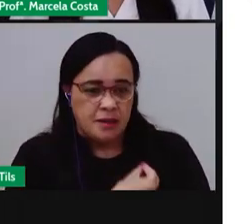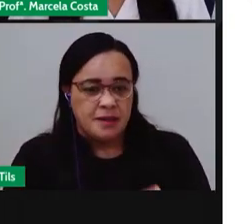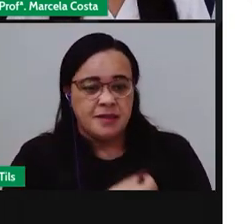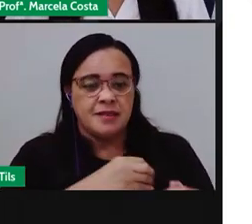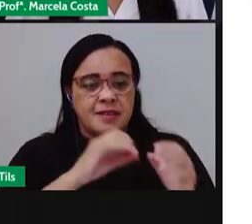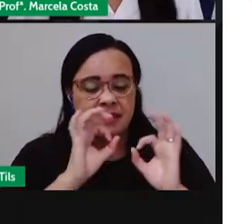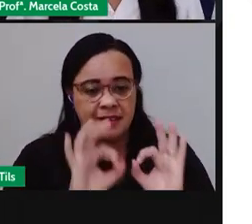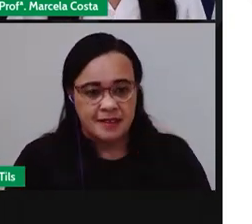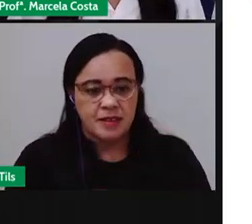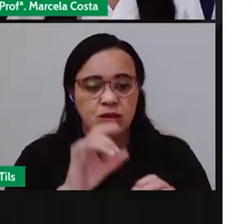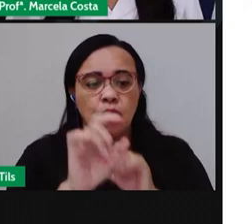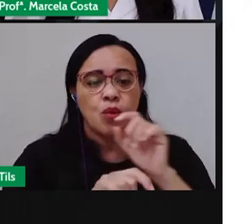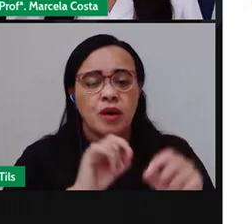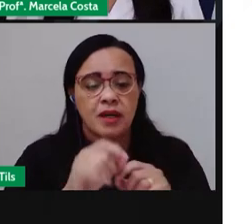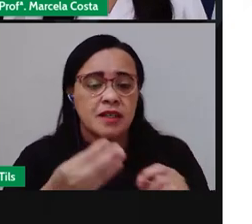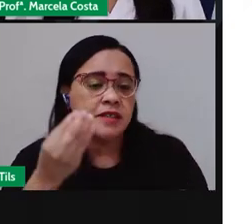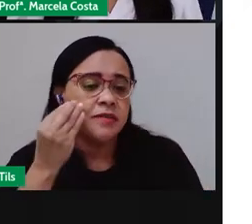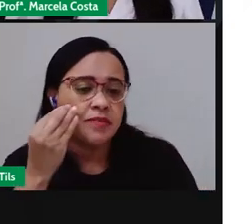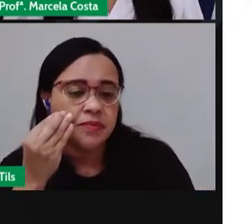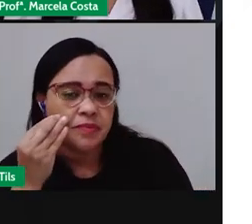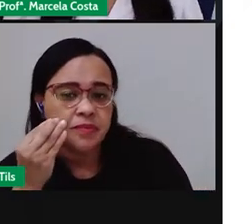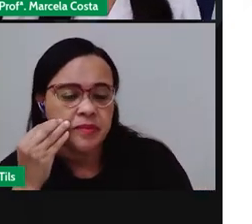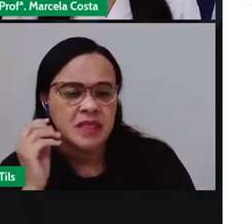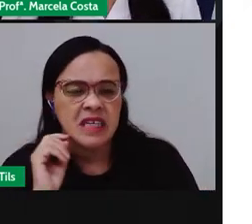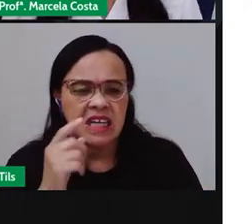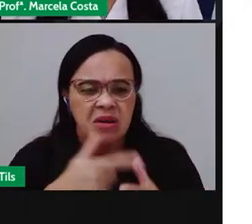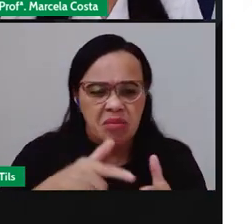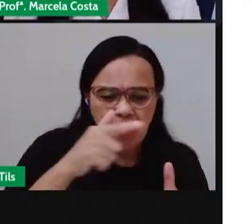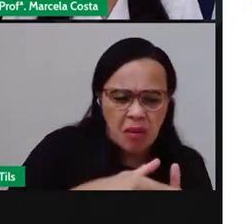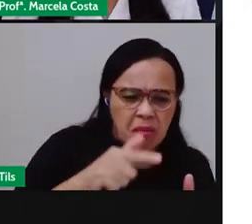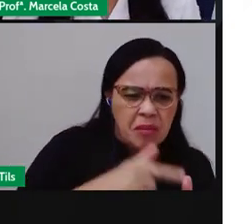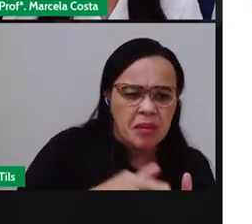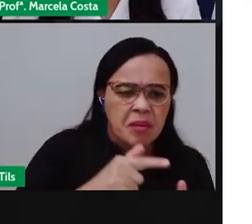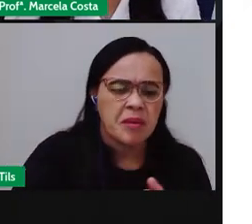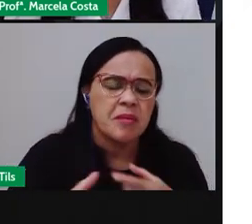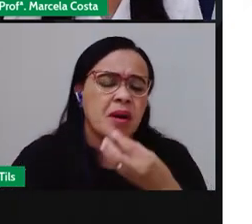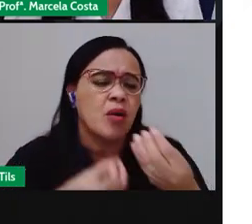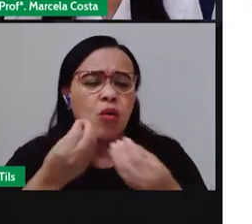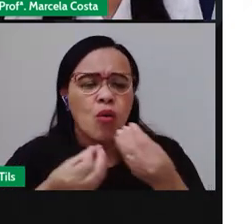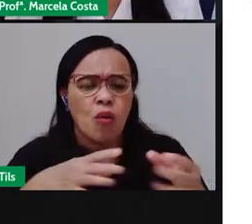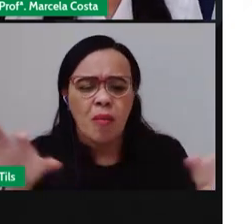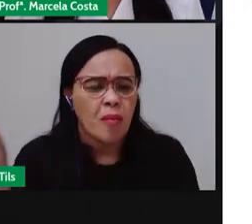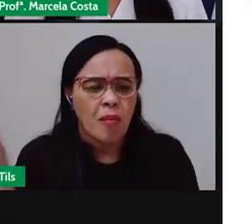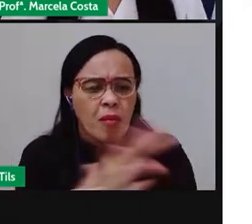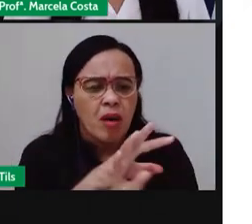resolver esse problema ali de descarte regulado o lixo na rua.